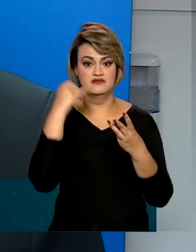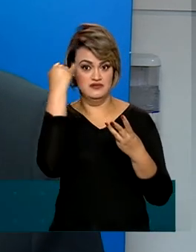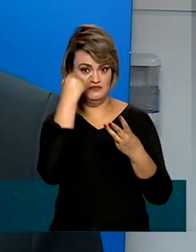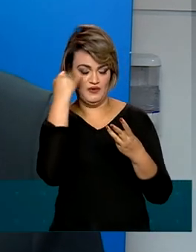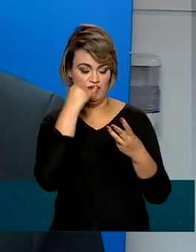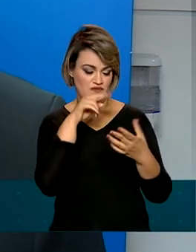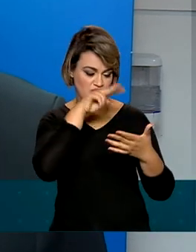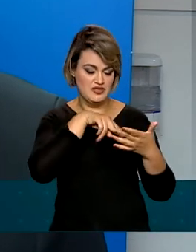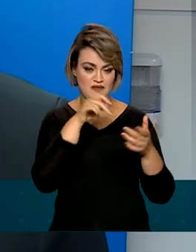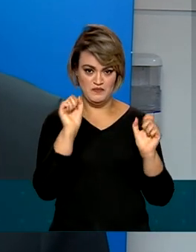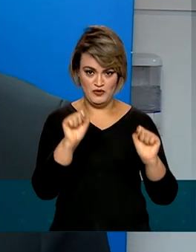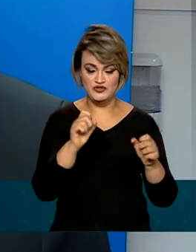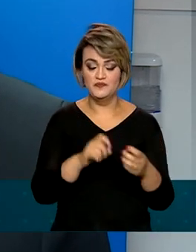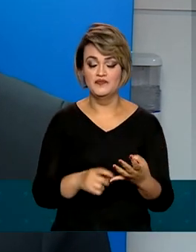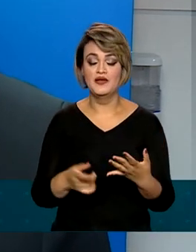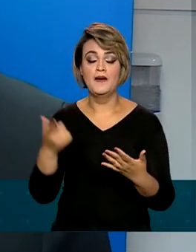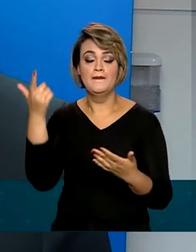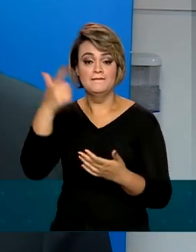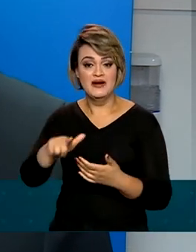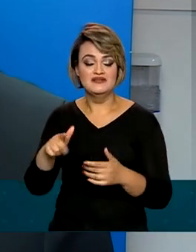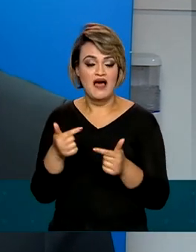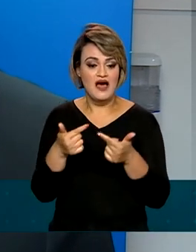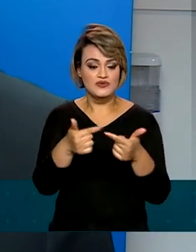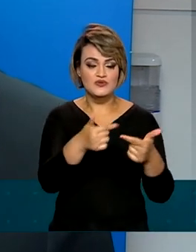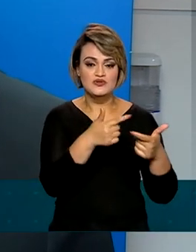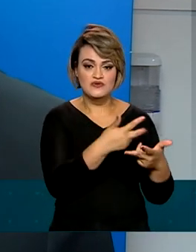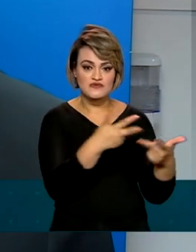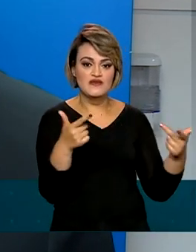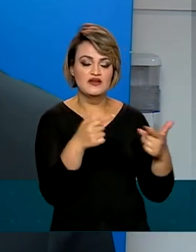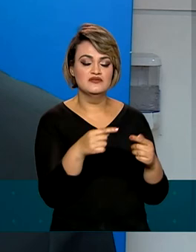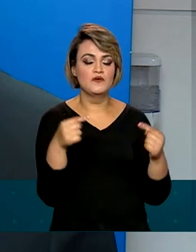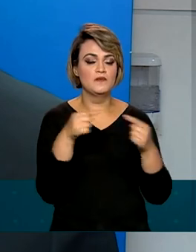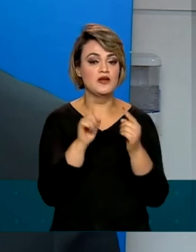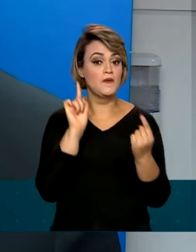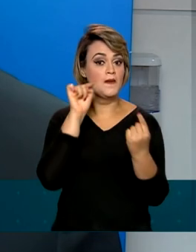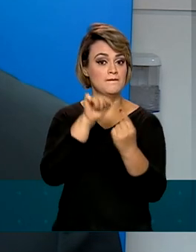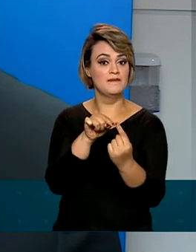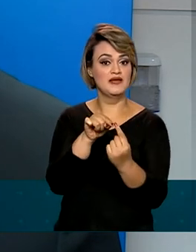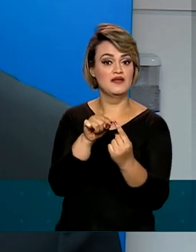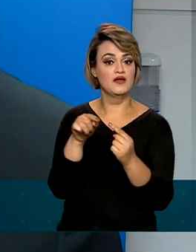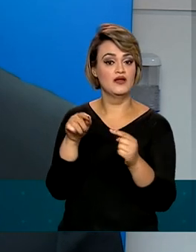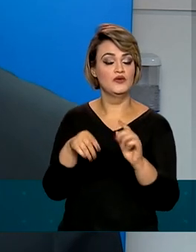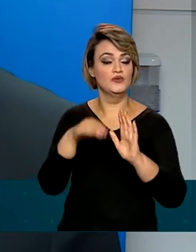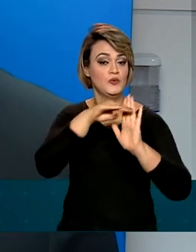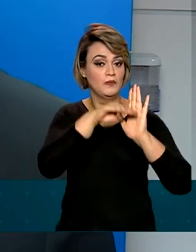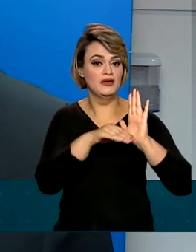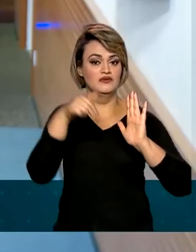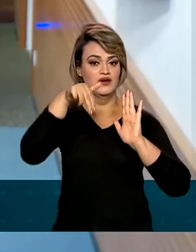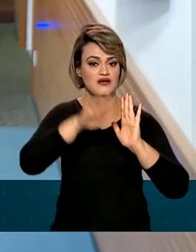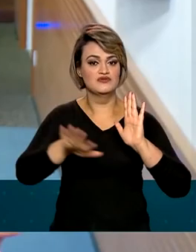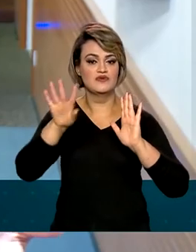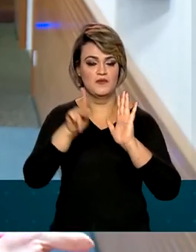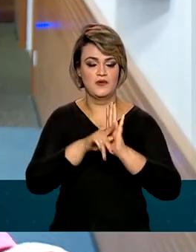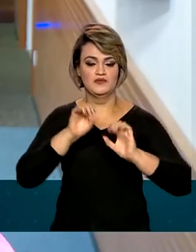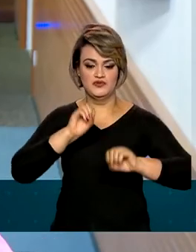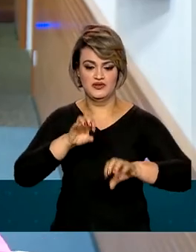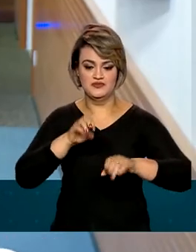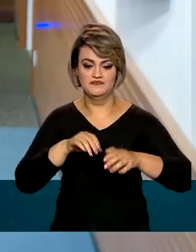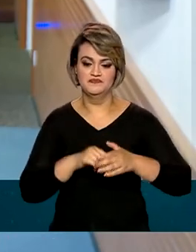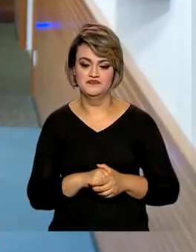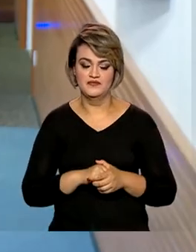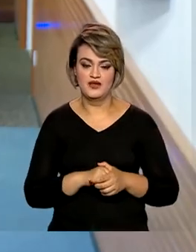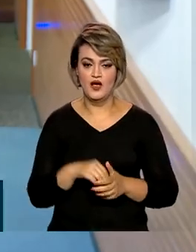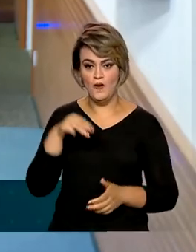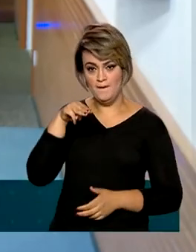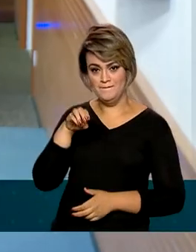E ele também faz a vinculação dessas ações com as metas do Plano Nacional de Educação. De acordo com o MEC, a